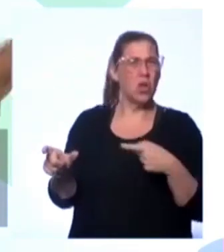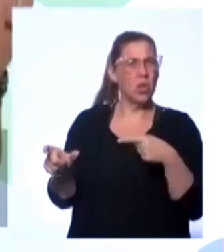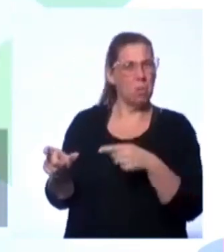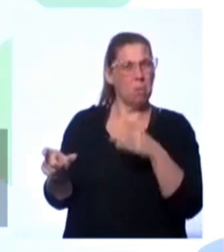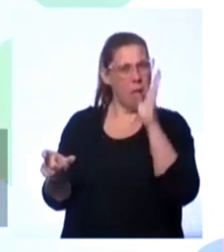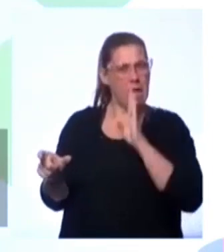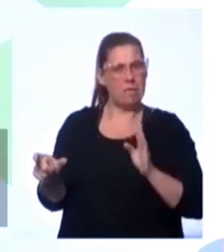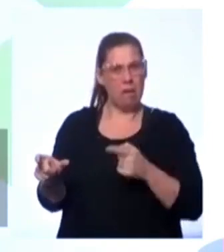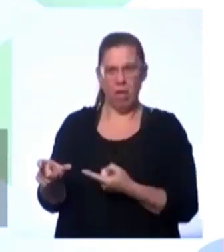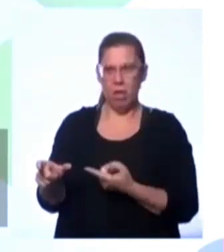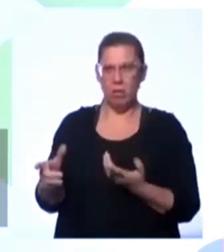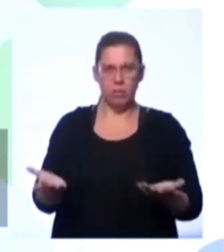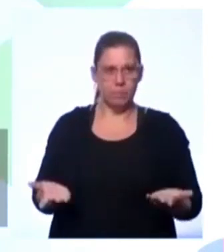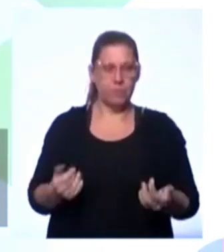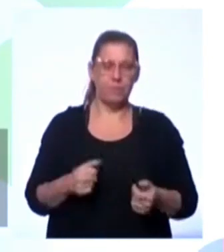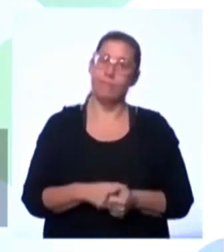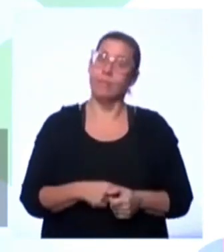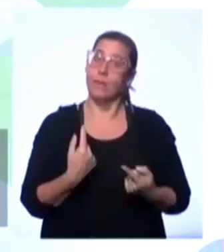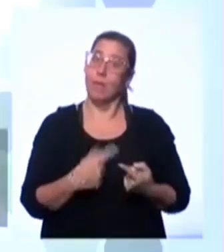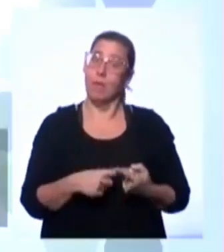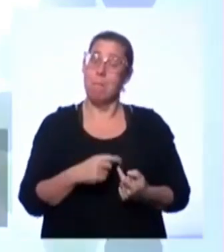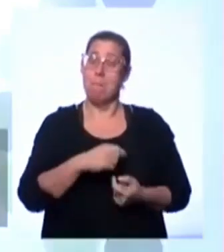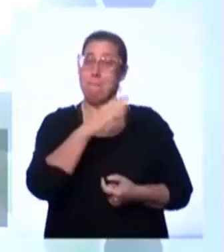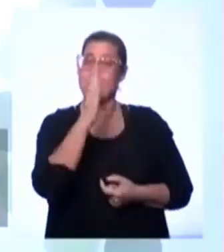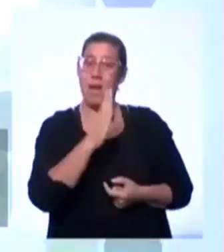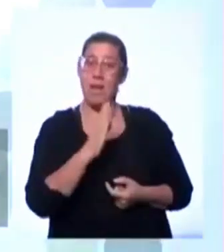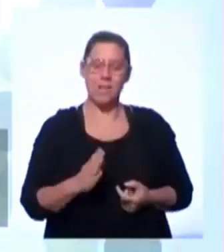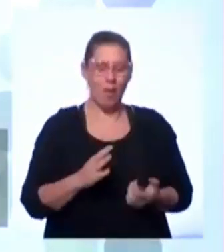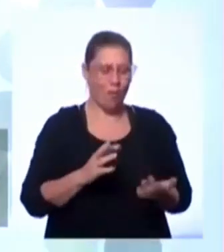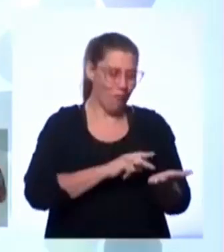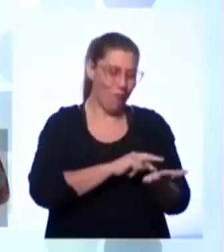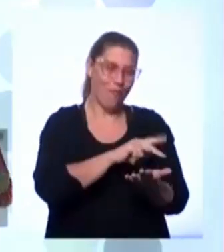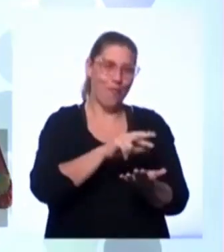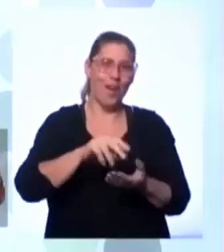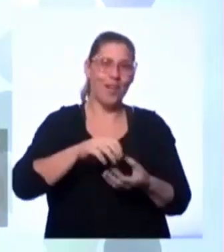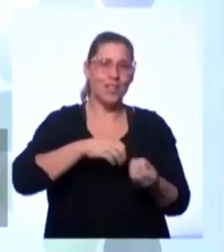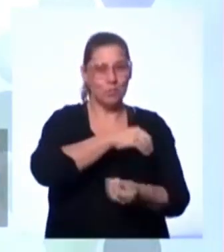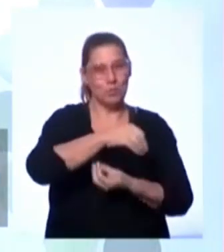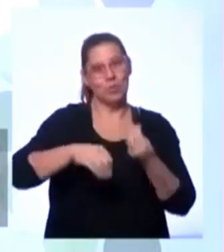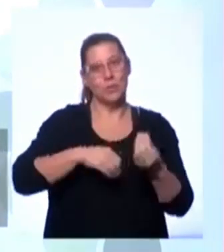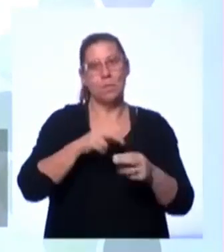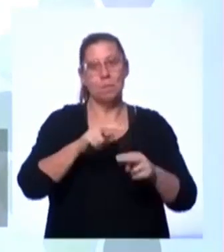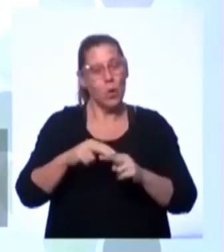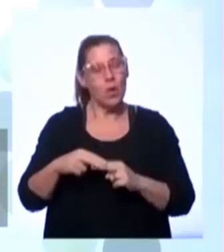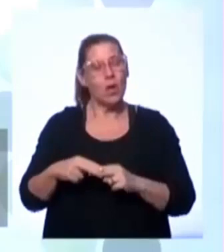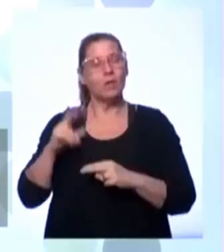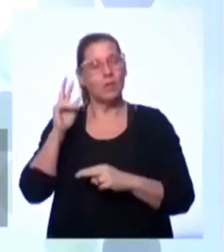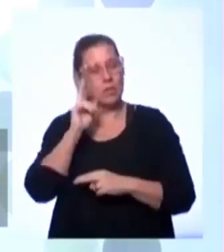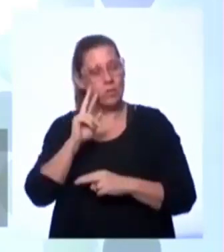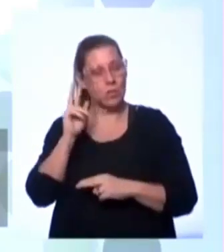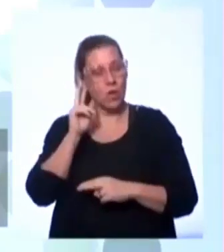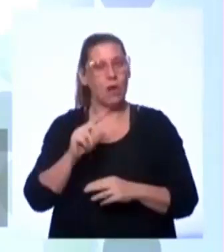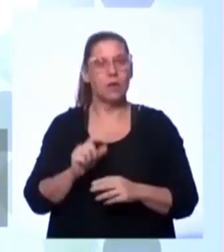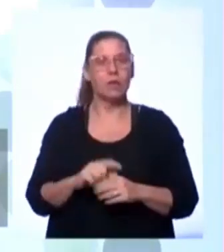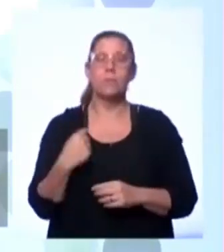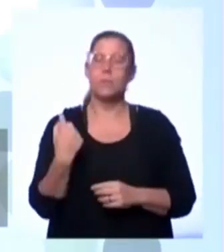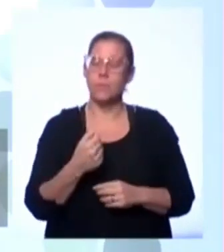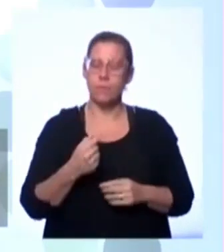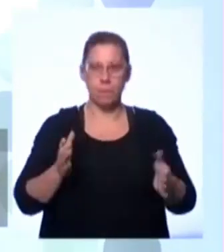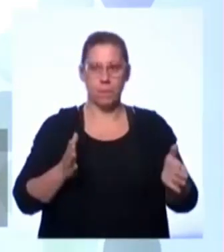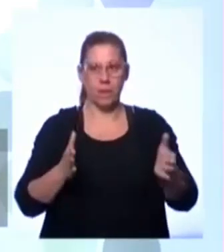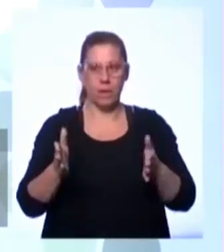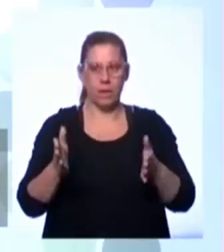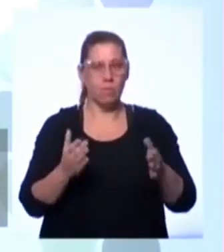Exatamente. A aparência dos brasileiros tem a diversidade que existe na sua história. E nós temos aqui, estamos falando do período